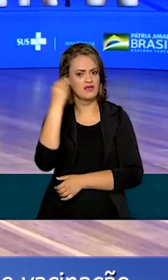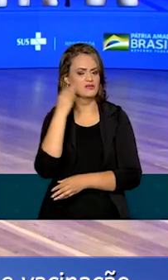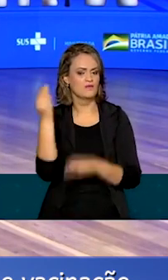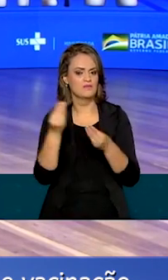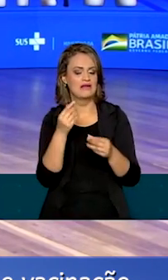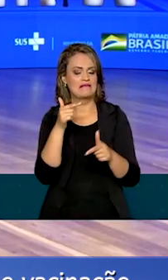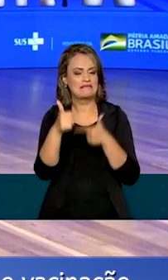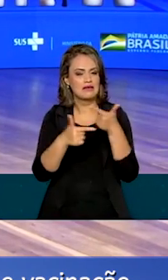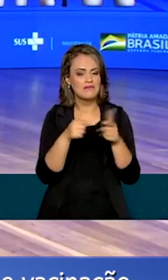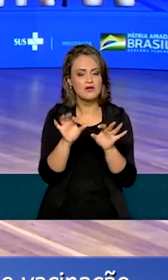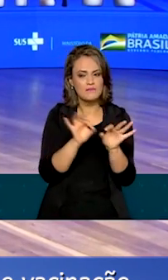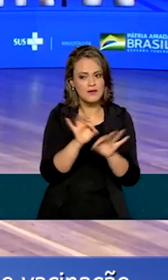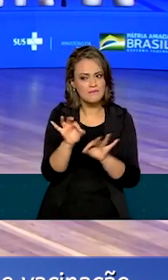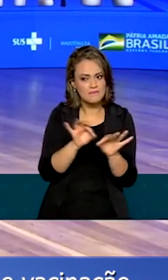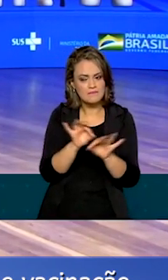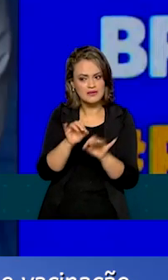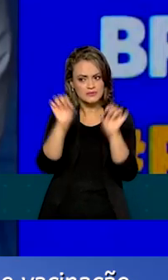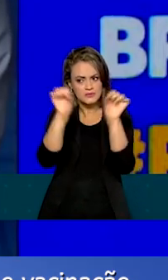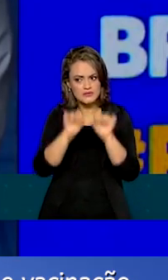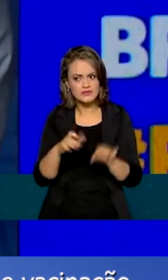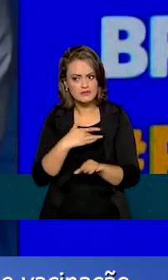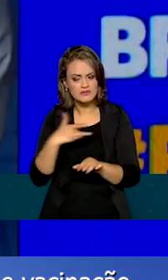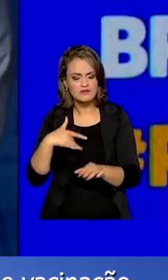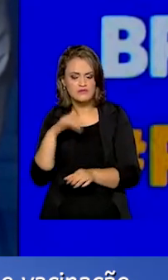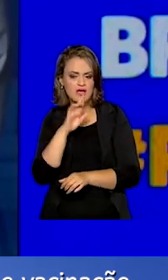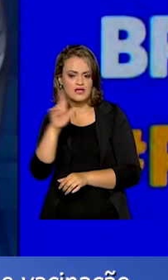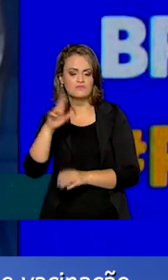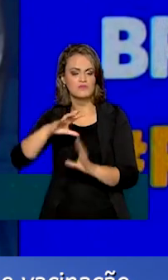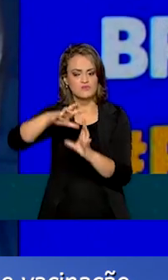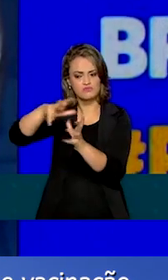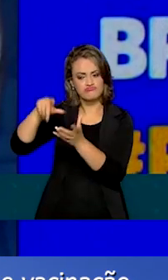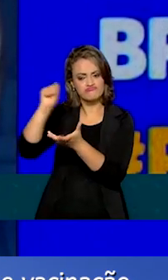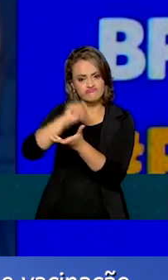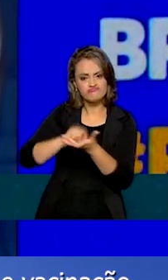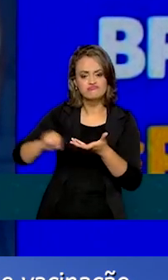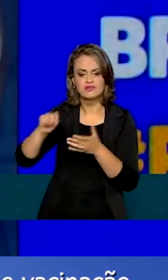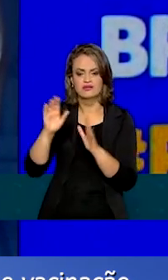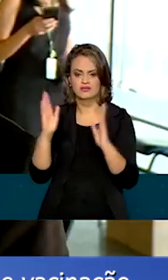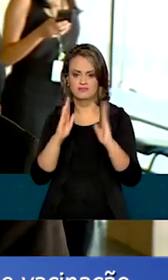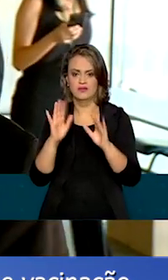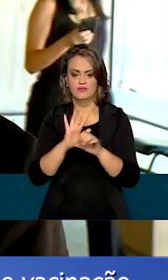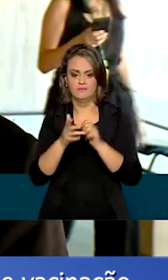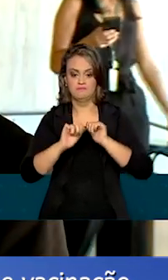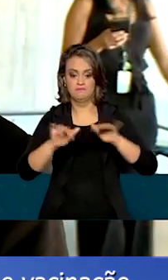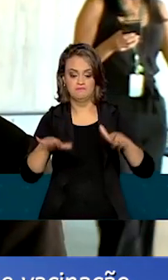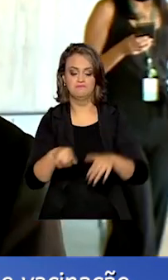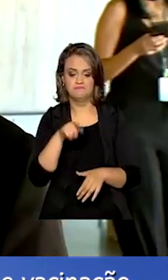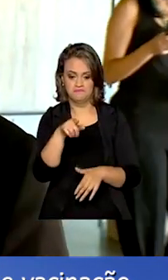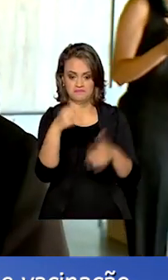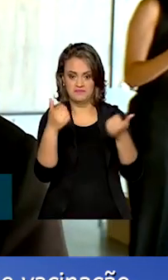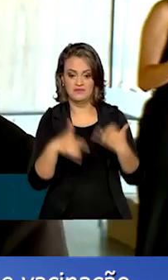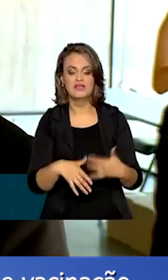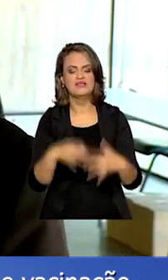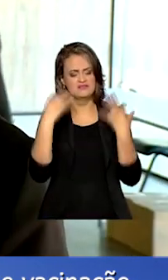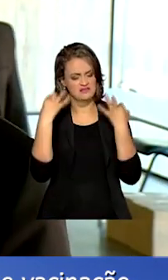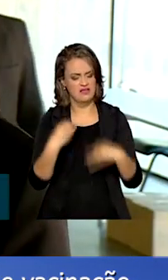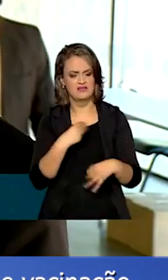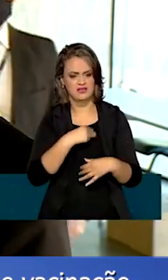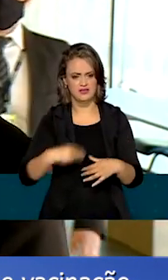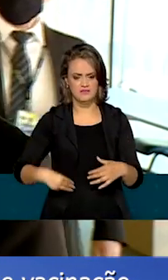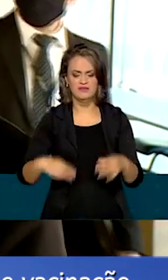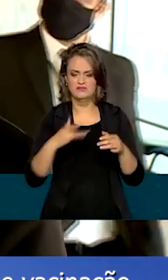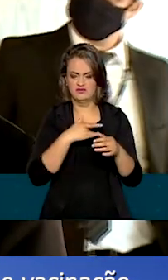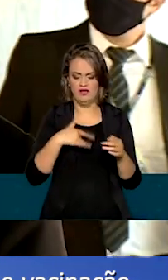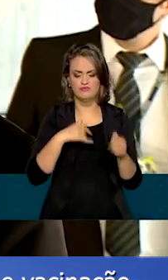trabalhar com preparo e resposta de sistemas de saúde ao redor do mundo com relação à pandemia. Eu tenho certeza que a equipe do ministro Queiroga,